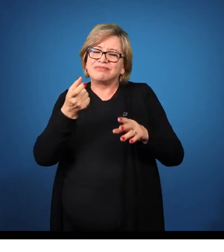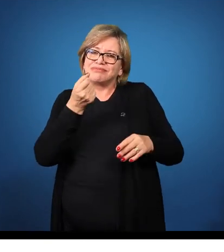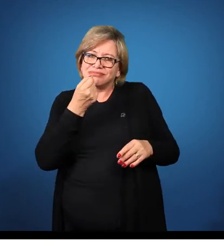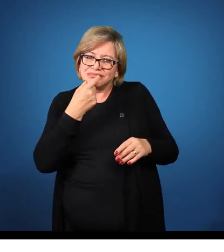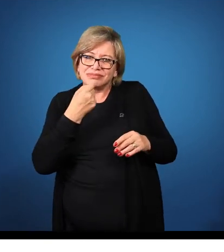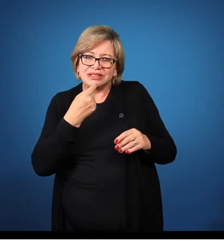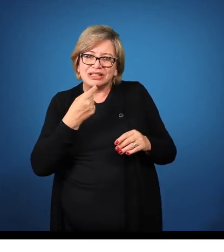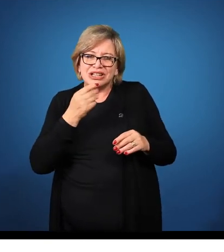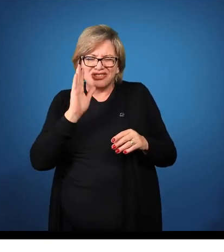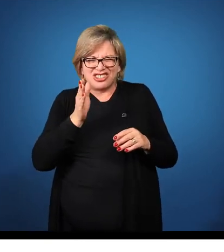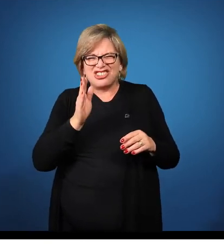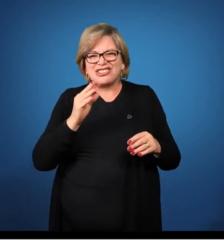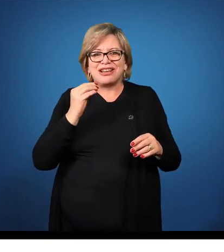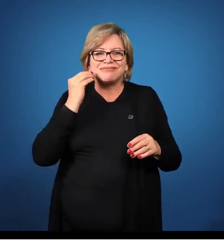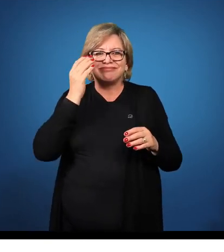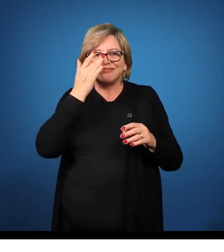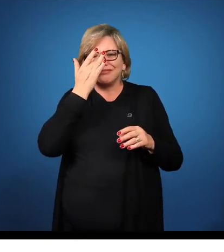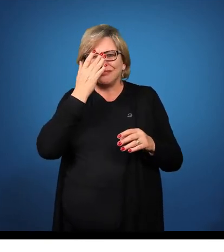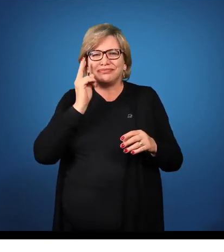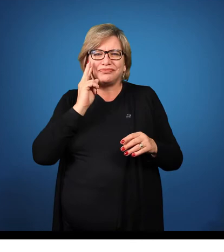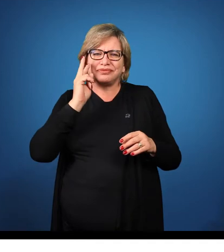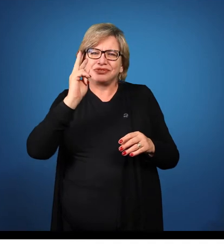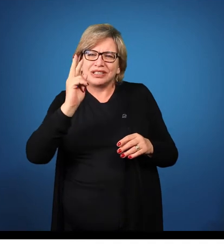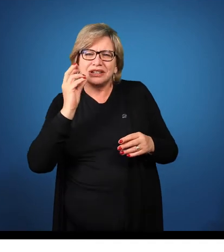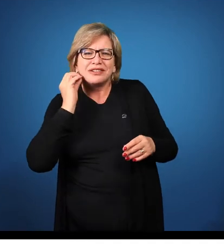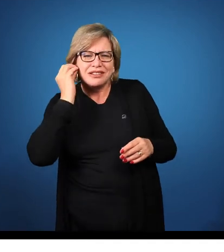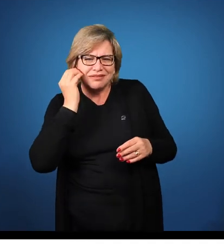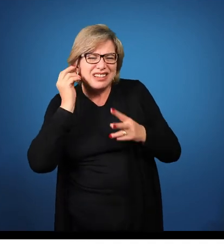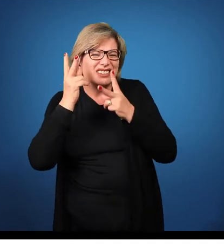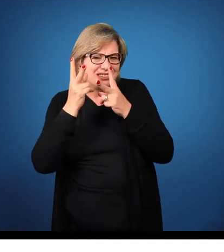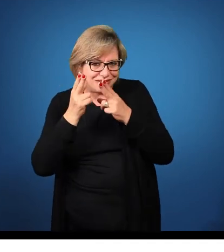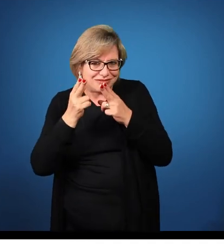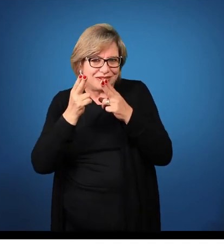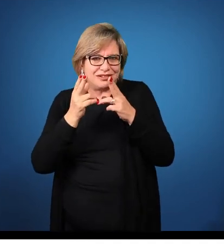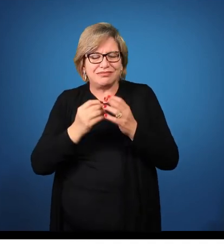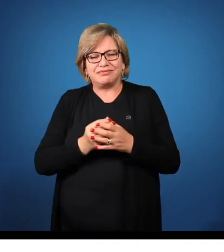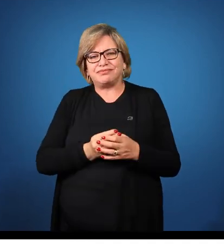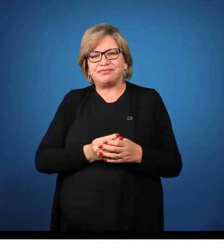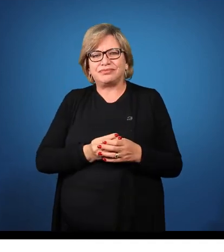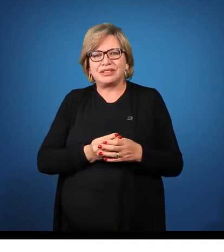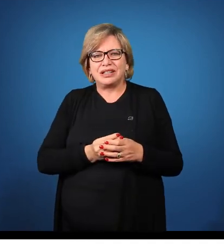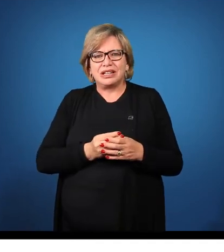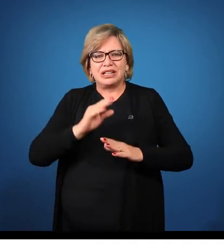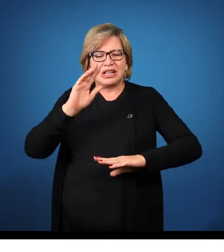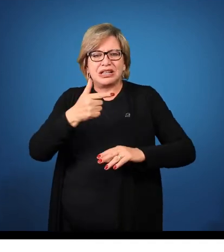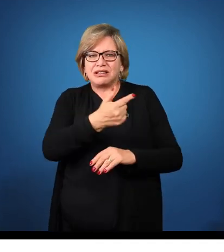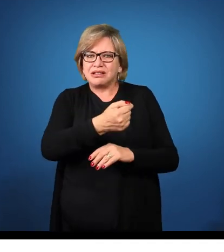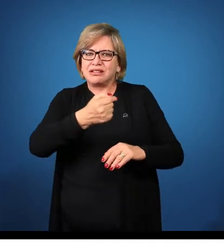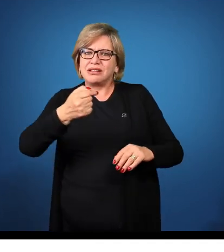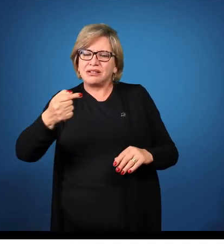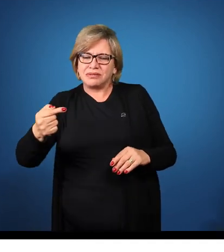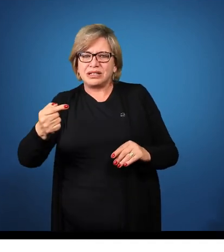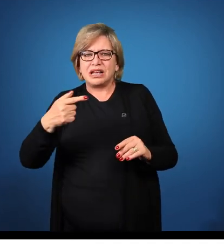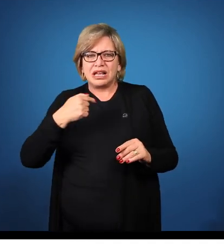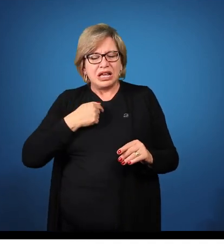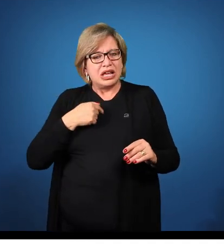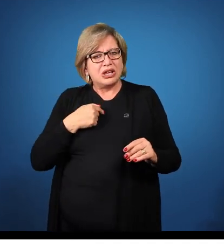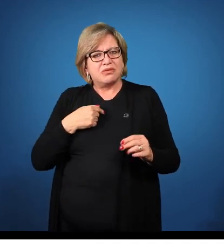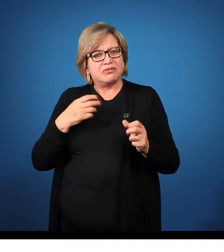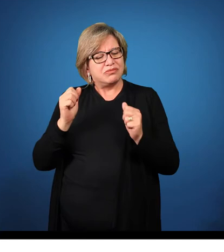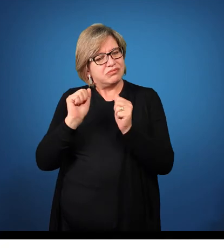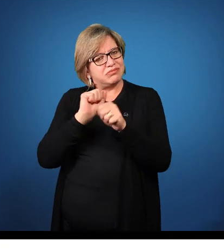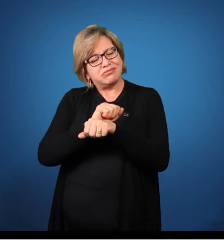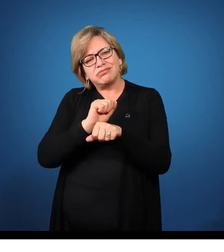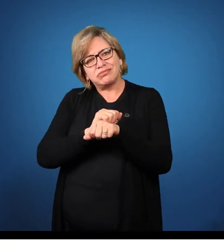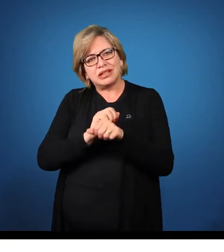também. Vocês já devem ter tido, já devem ter visto também outras reportagens. Então, durante toda a semana, eu vou estar aqui